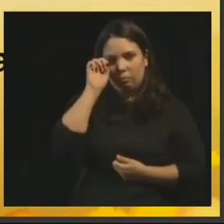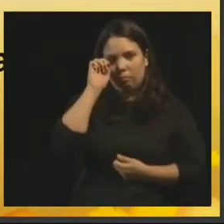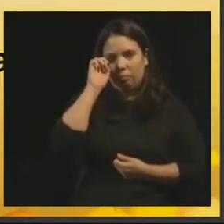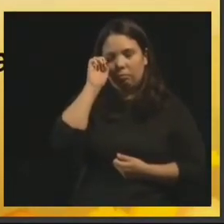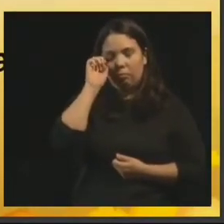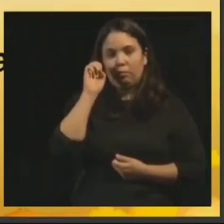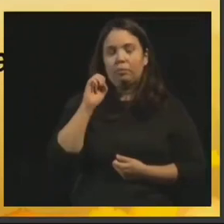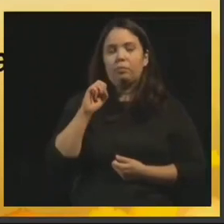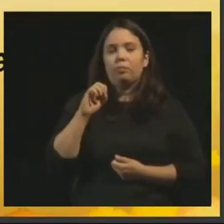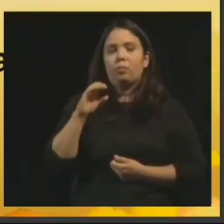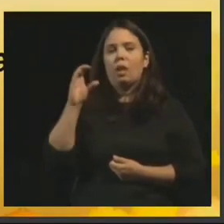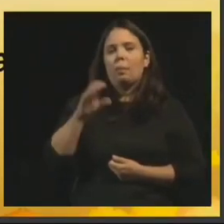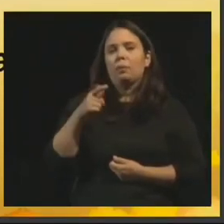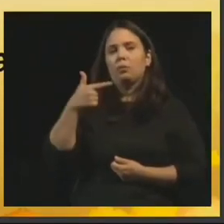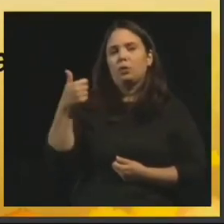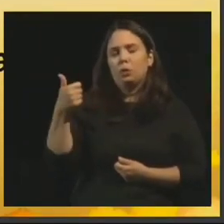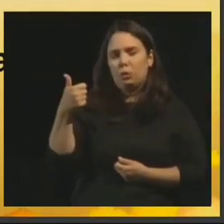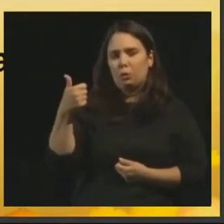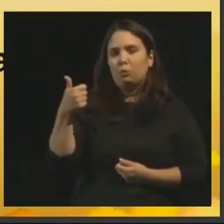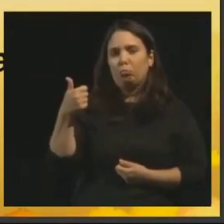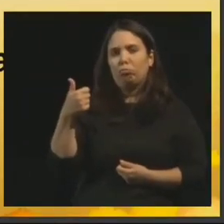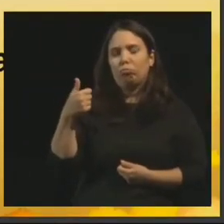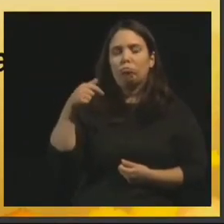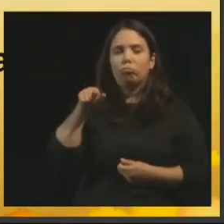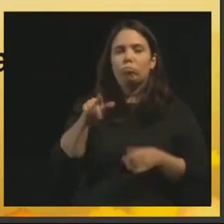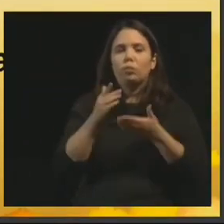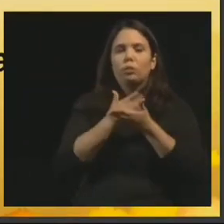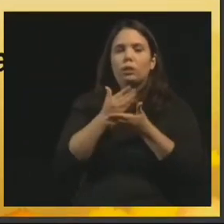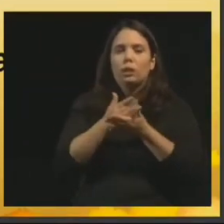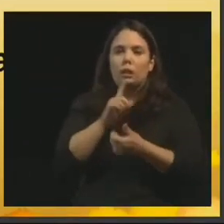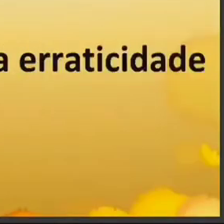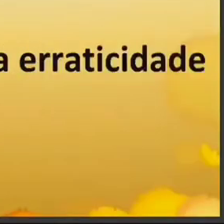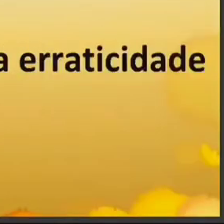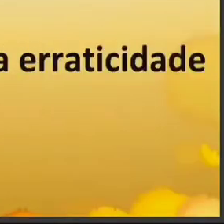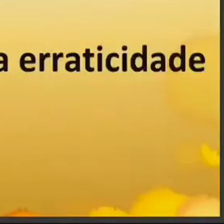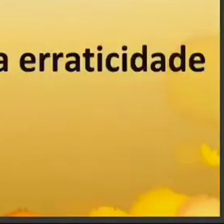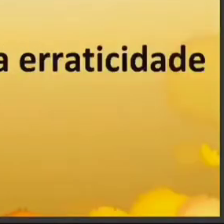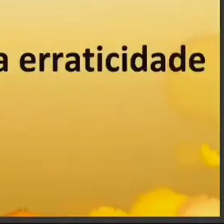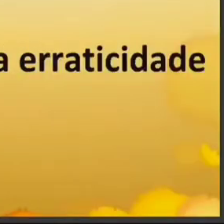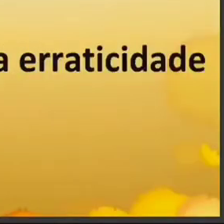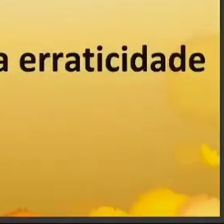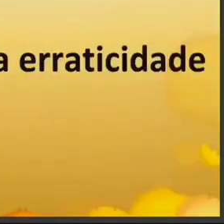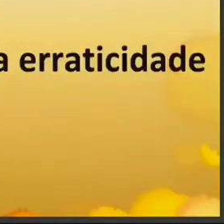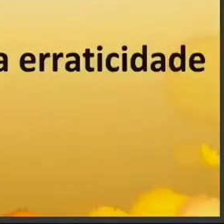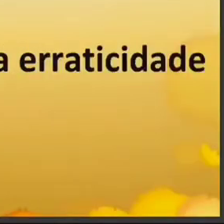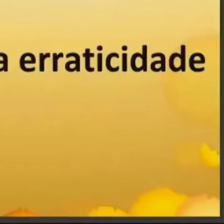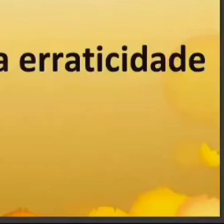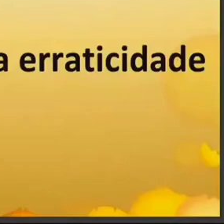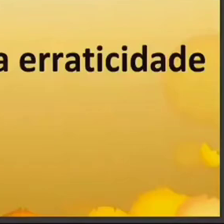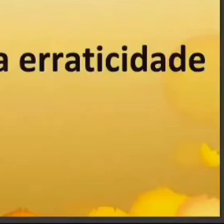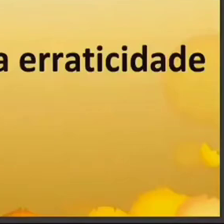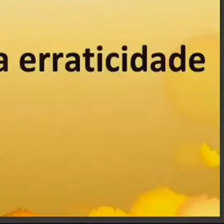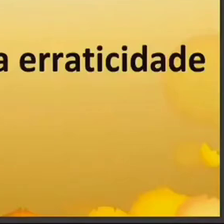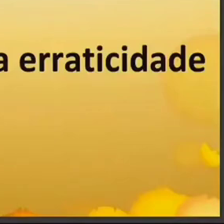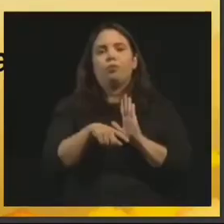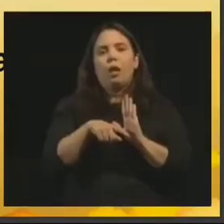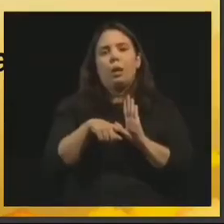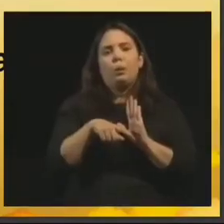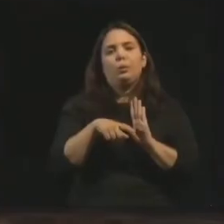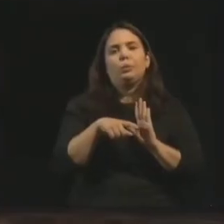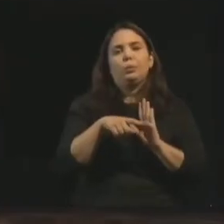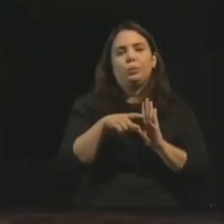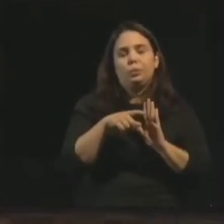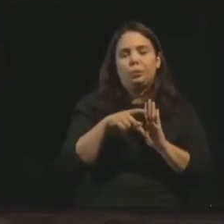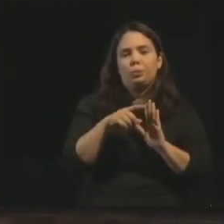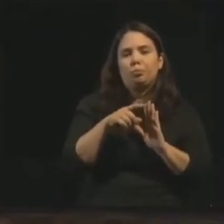No capítulo 21 do Evangelho segundo Espírito, fala sobre haverá falsos cristos e falsos profetas, falsos médiuns, inclusive